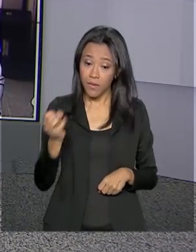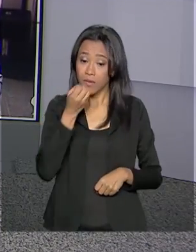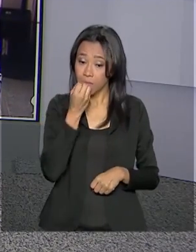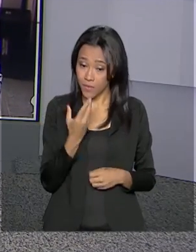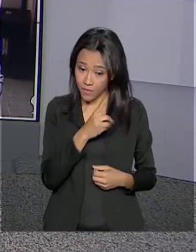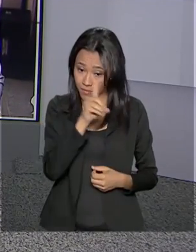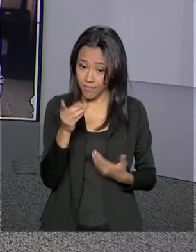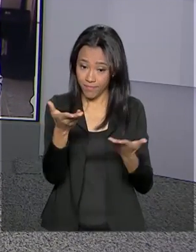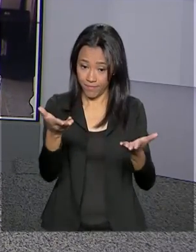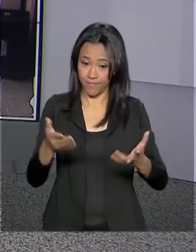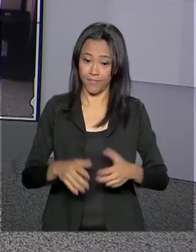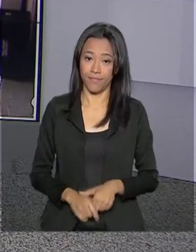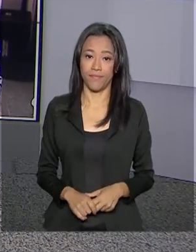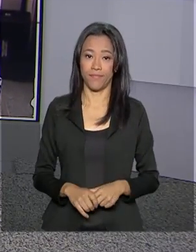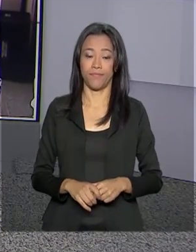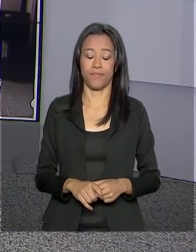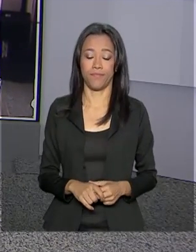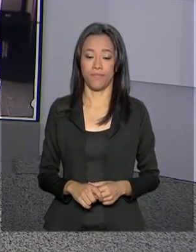bom dia para você.